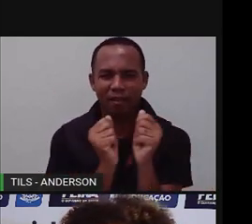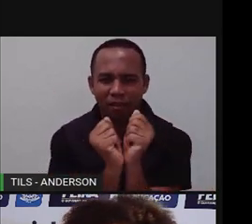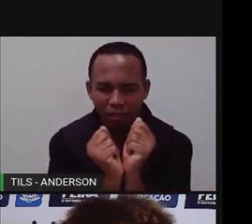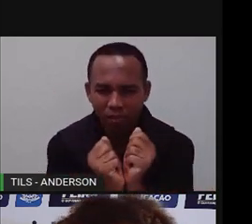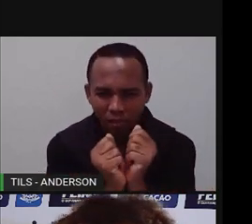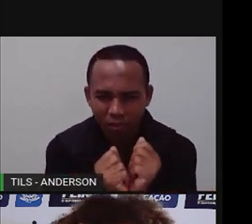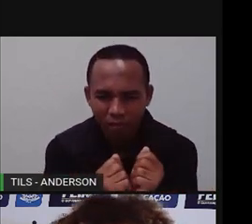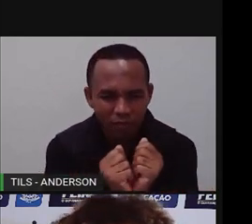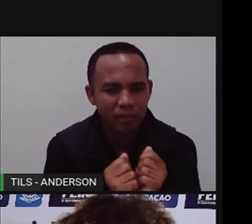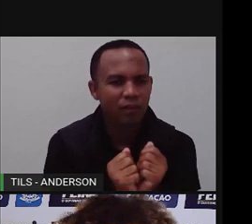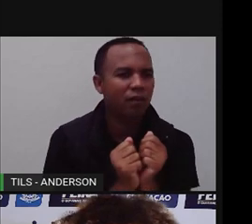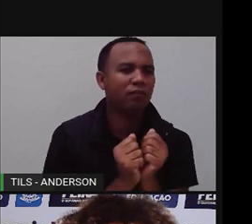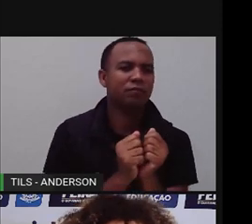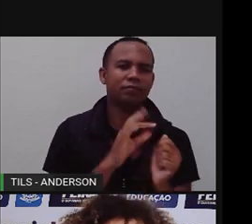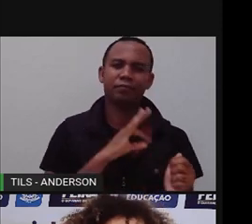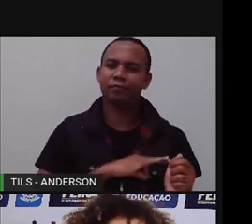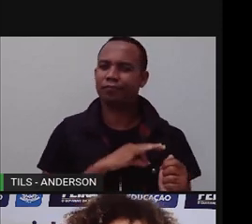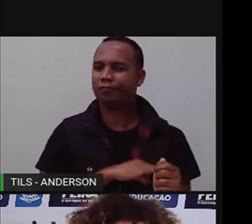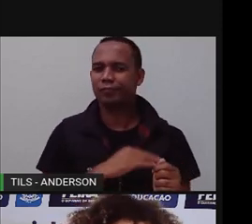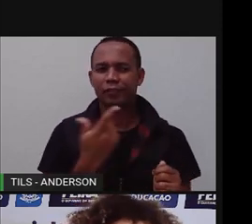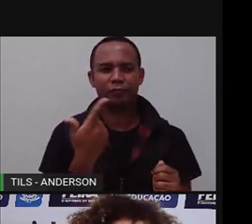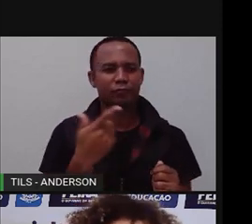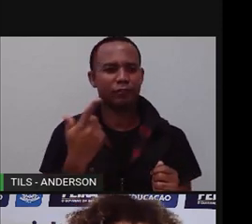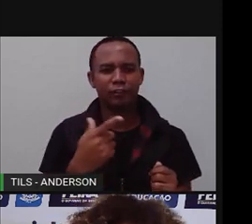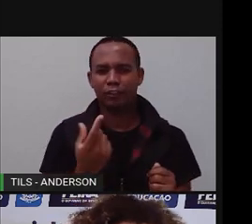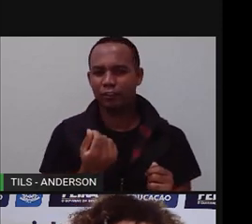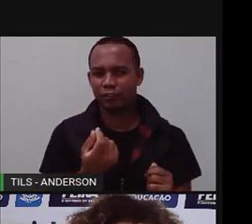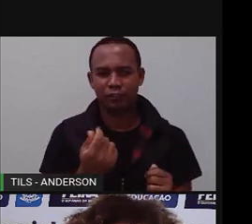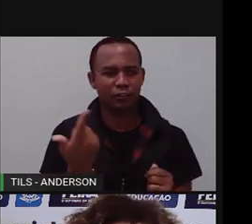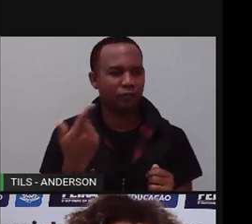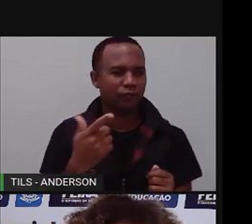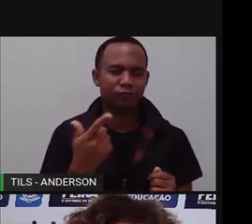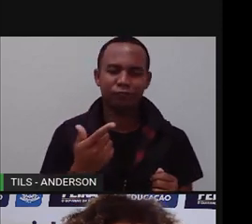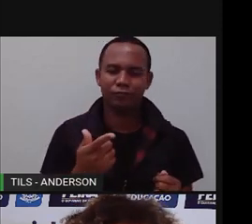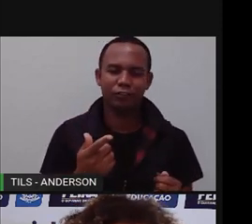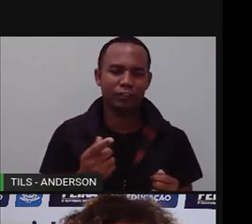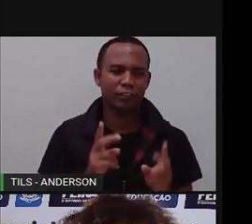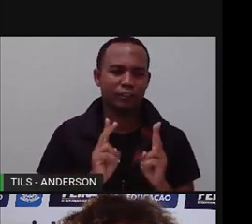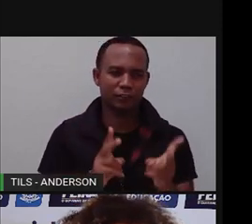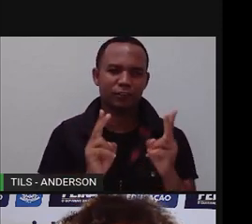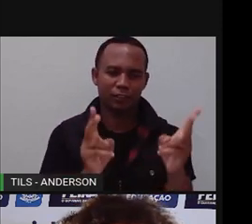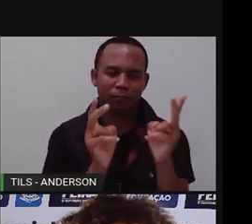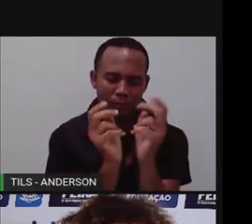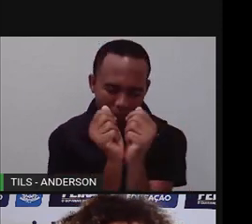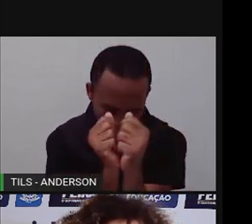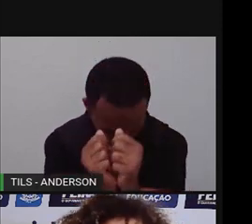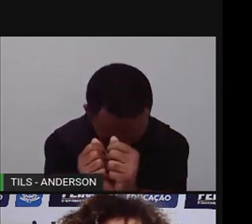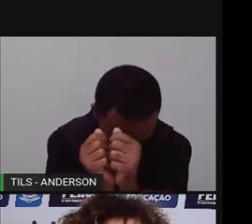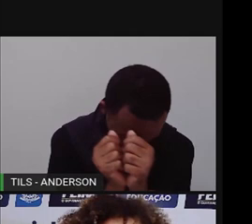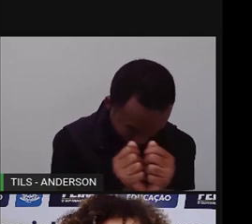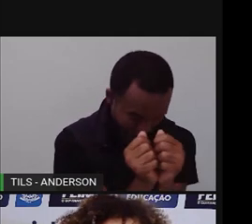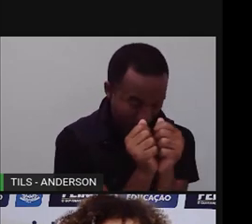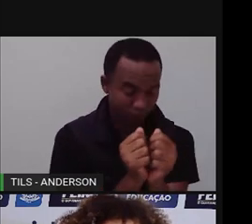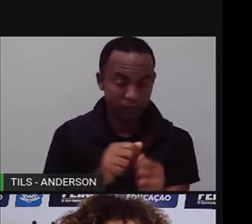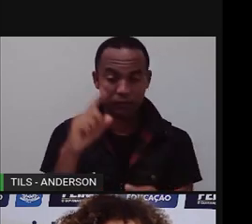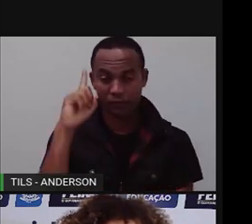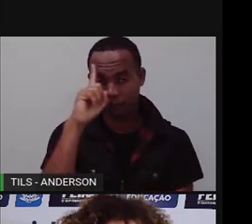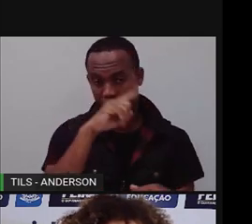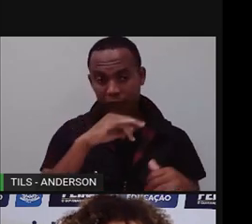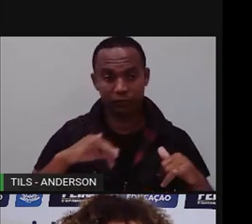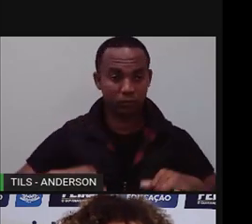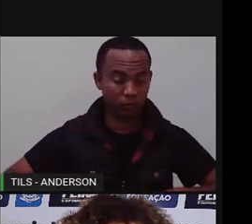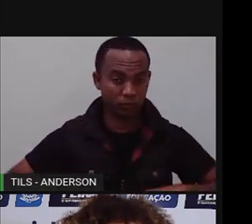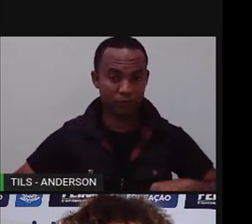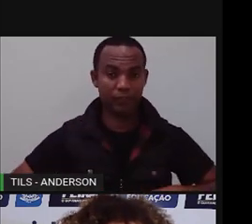estar acreditando nas coisas que a Proja tá falando, vamos lá. Pesquisar sobre o que, de fato, foi escravidão. E, na verdade, essa